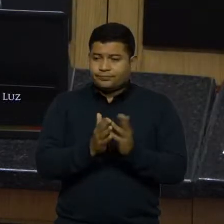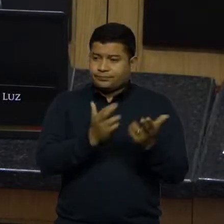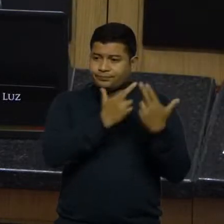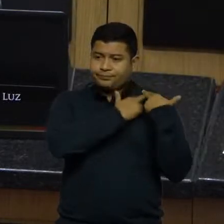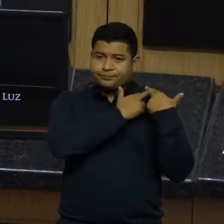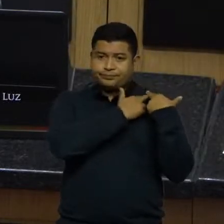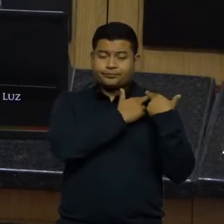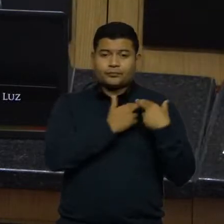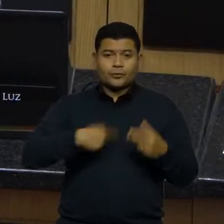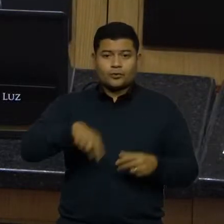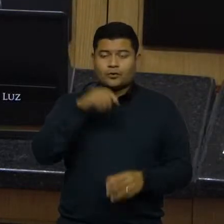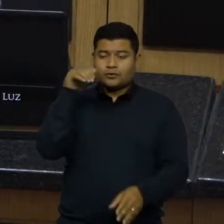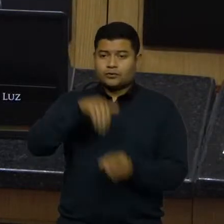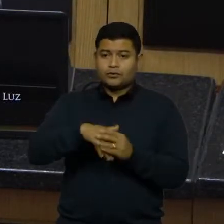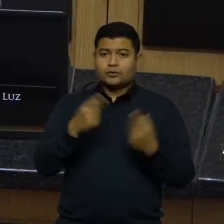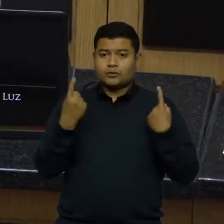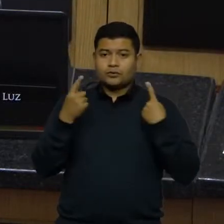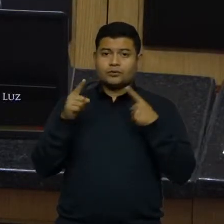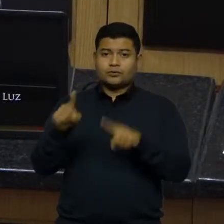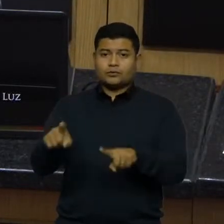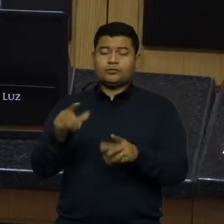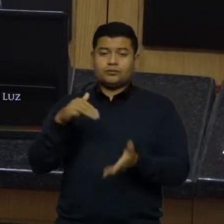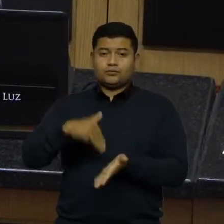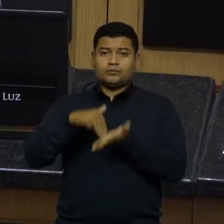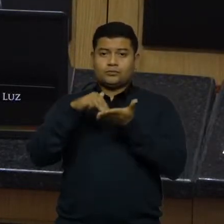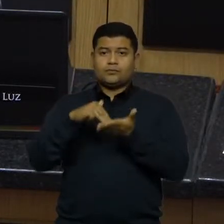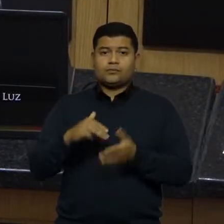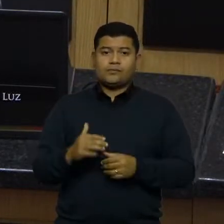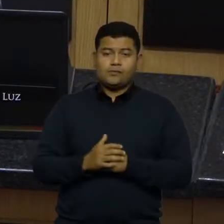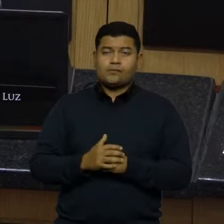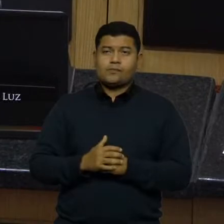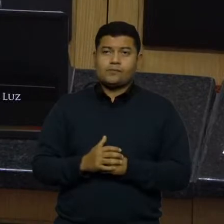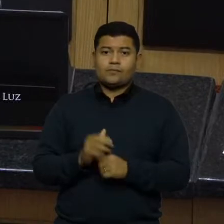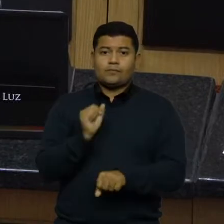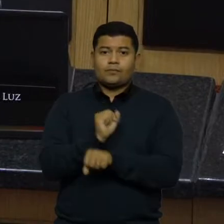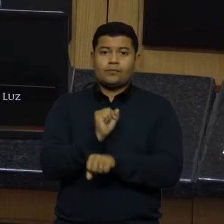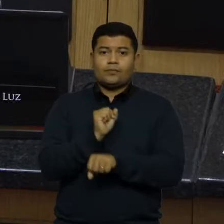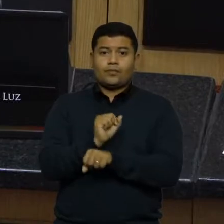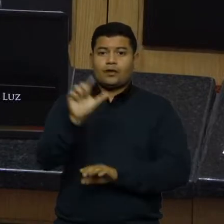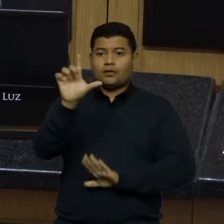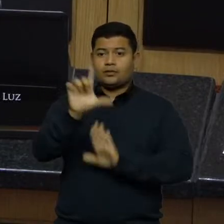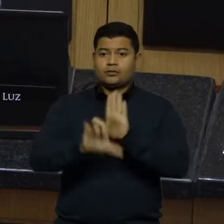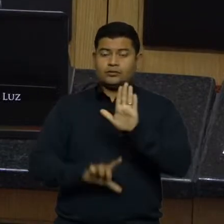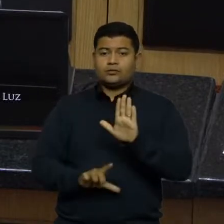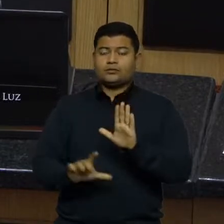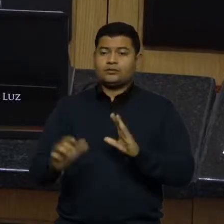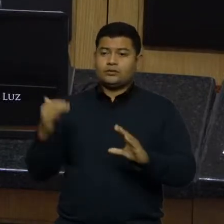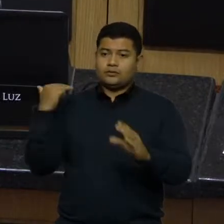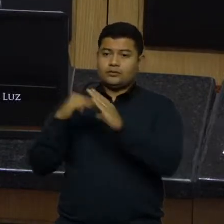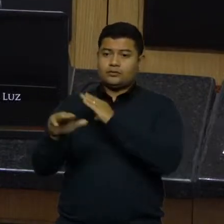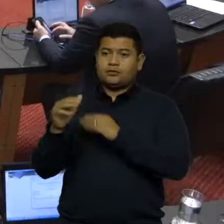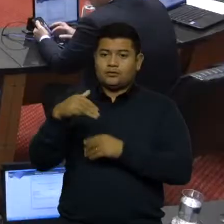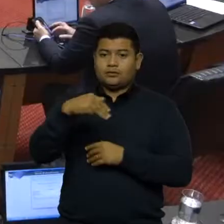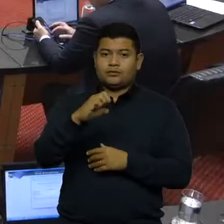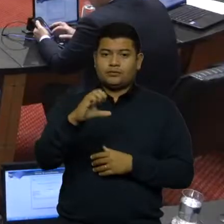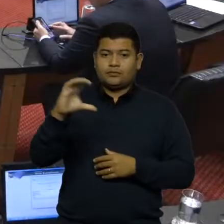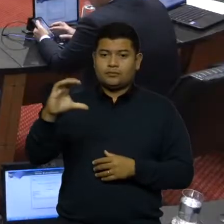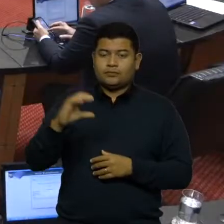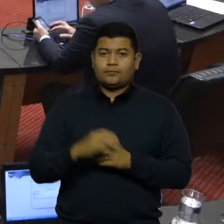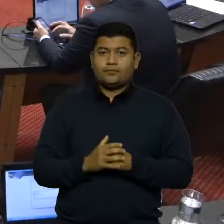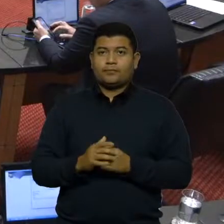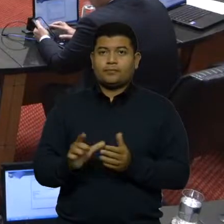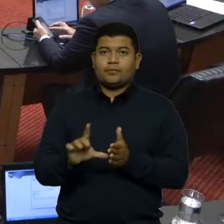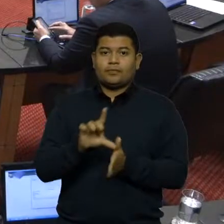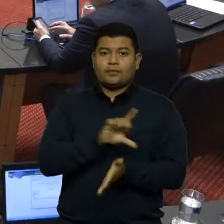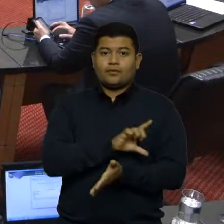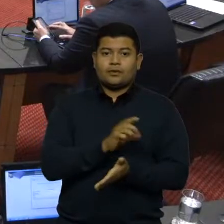votemos contra essa moção, esperemos, pelo menos, essa lista de documentos ser enviada ao MEC. Obrigada. Antes de passar a